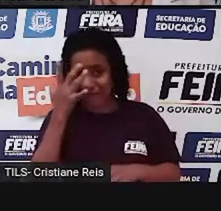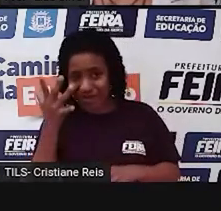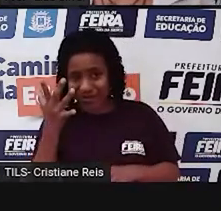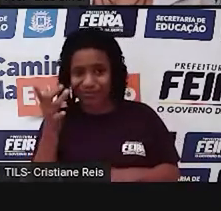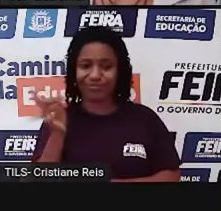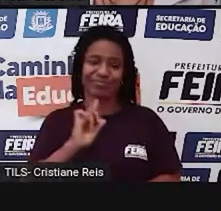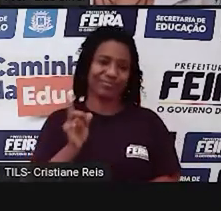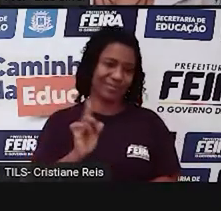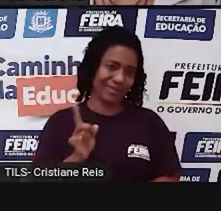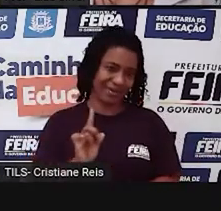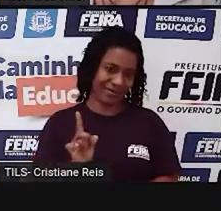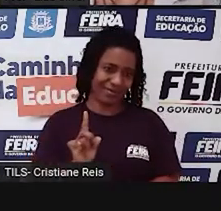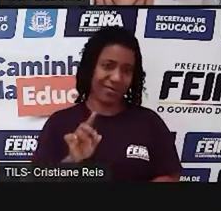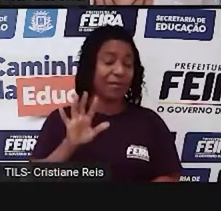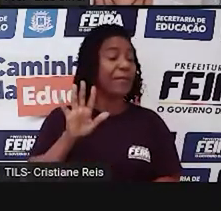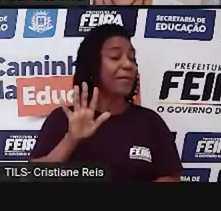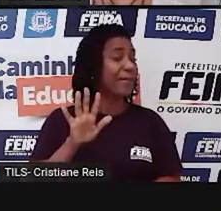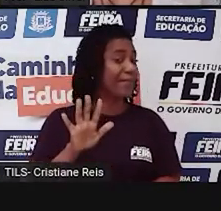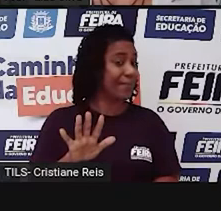valer a pena.